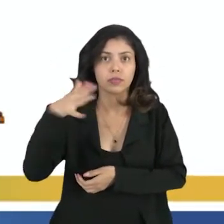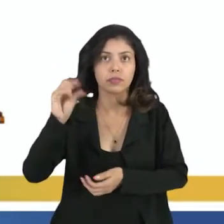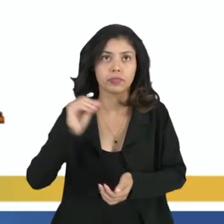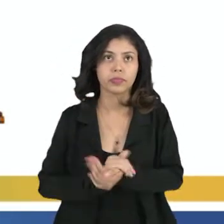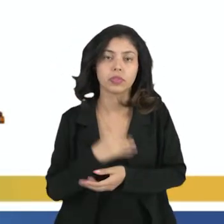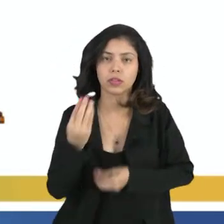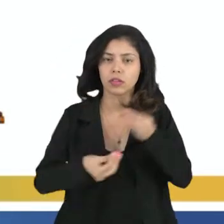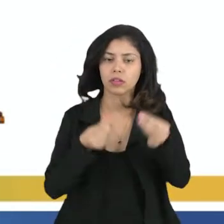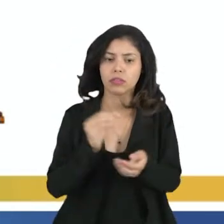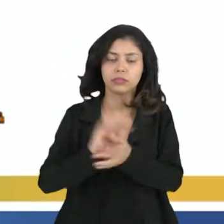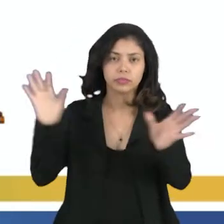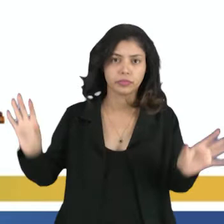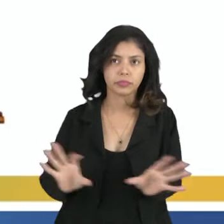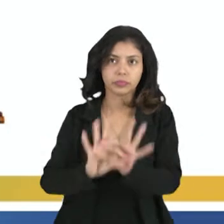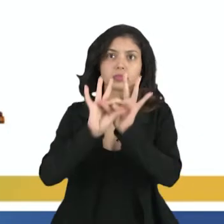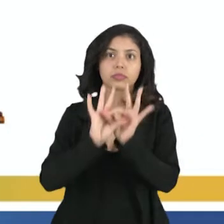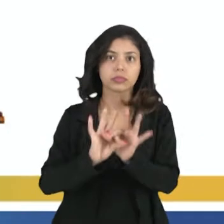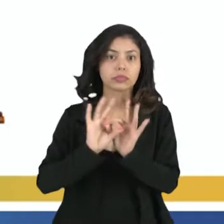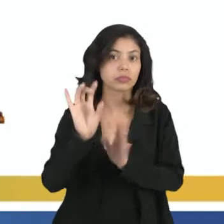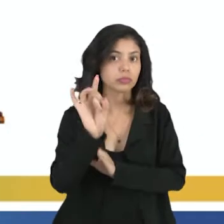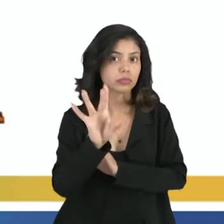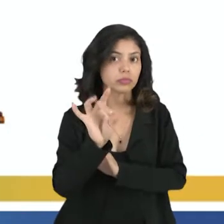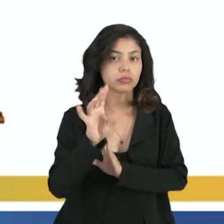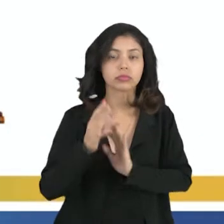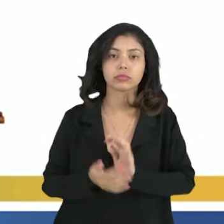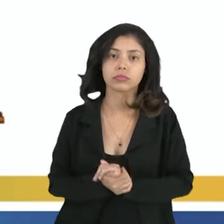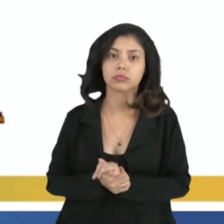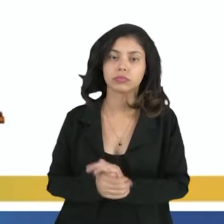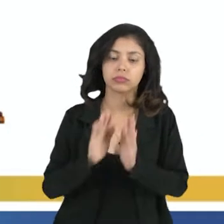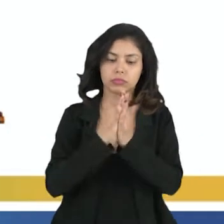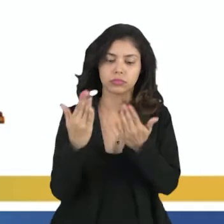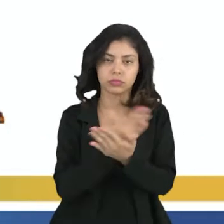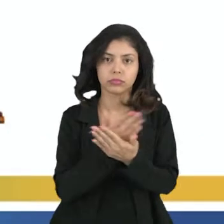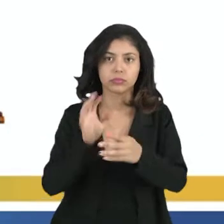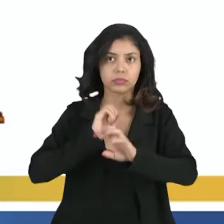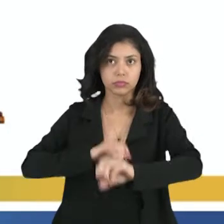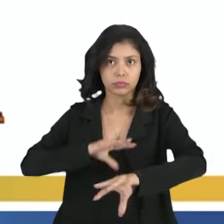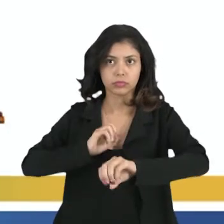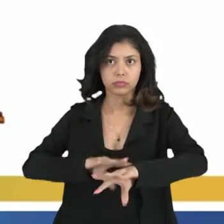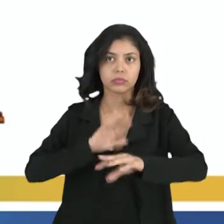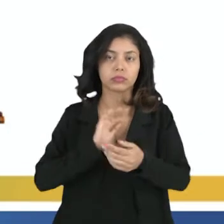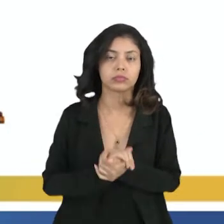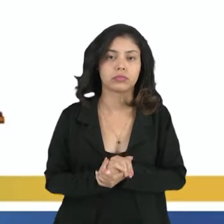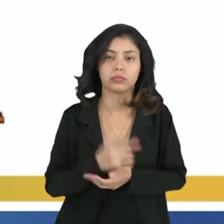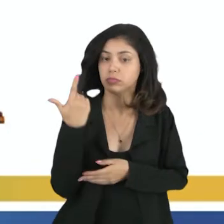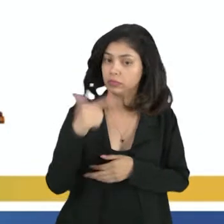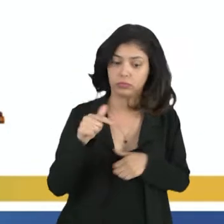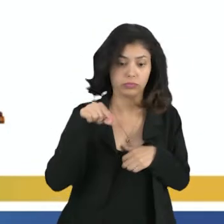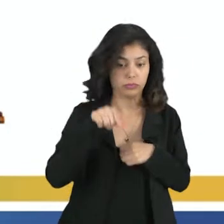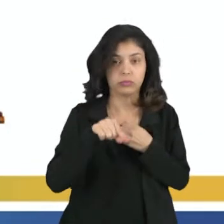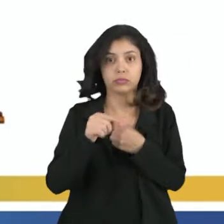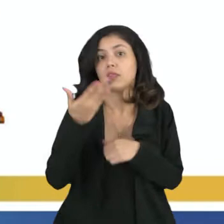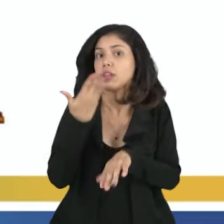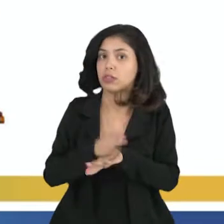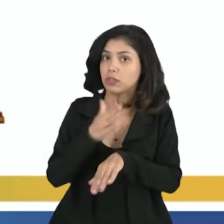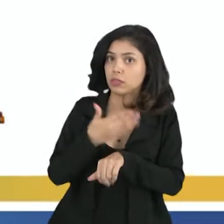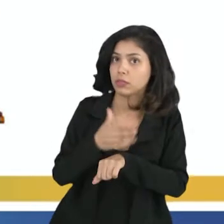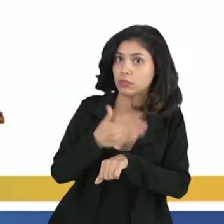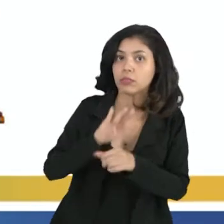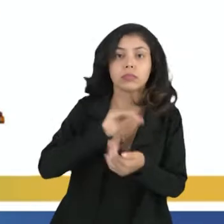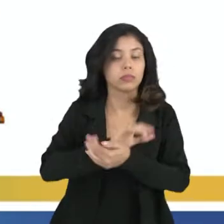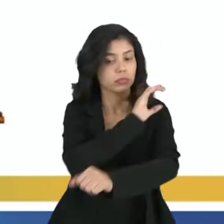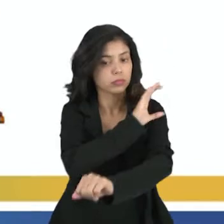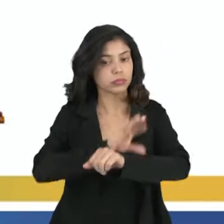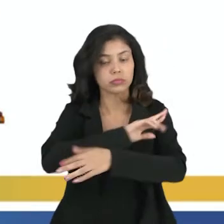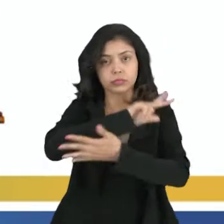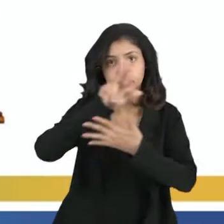a cultura estivesse atrelada somente aos livros, à educação, né? E não é isso. As práticas culturais, elas